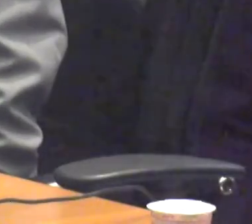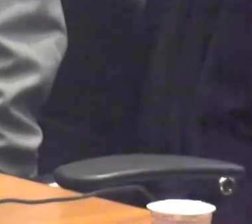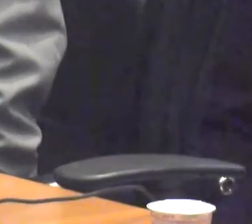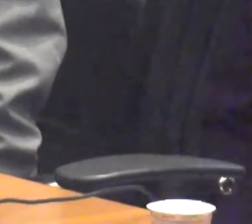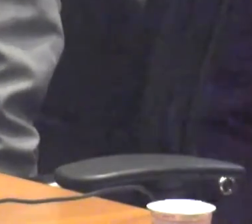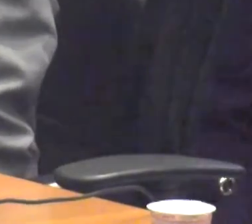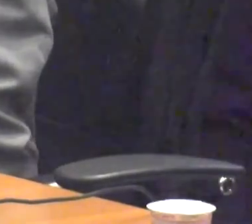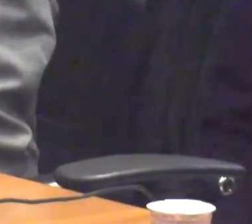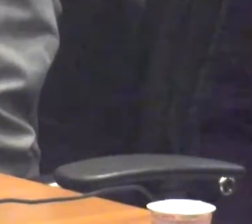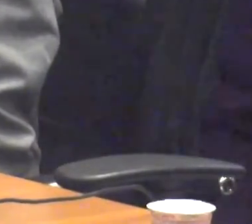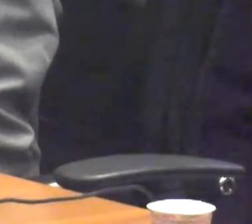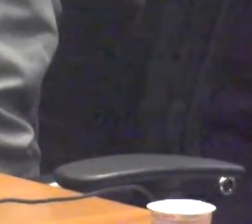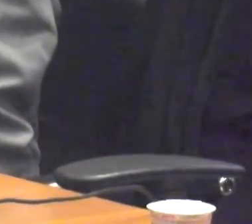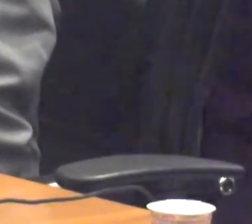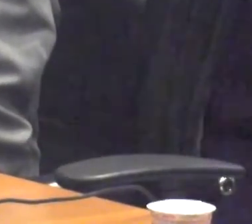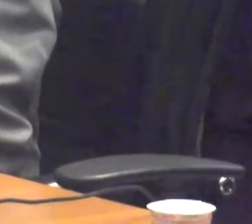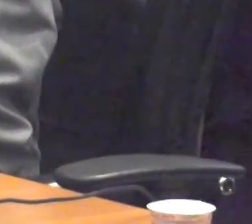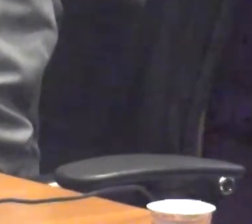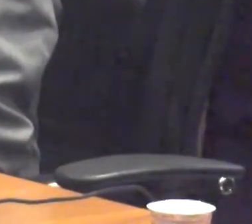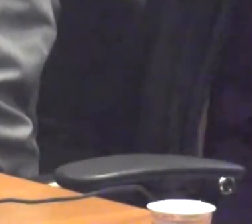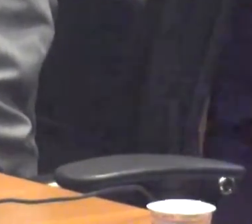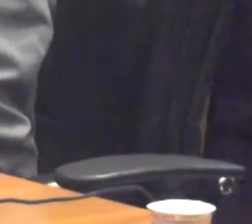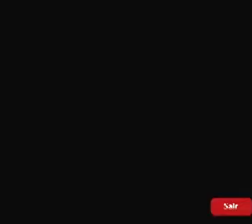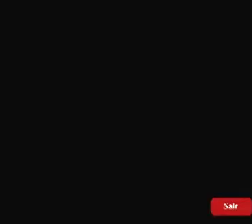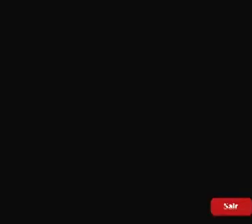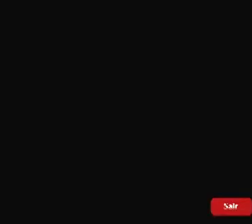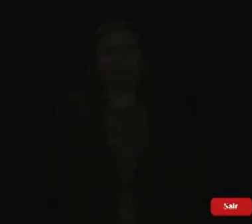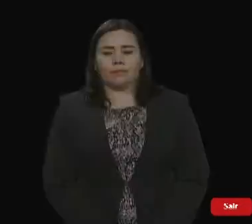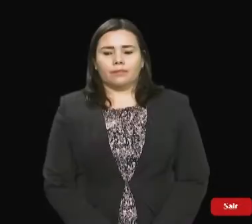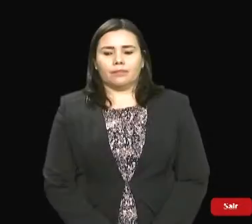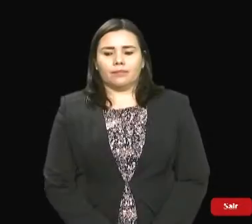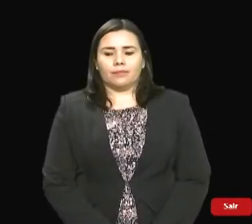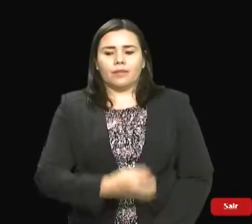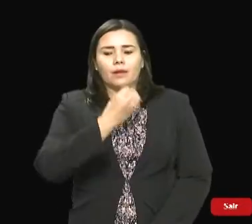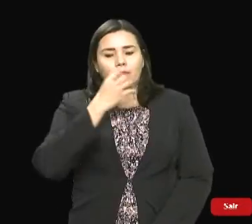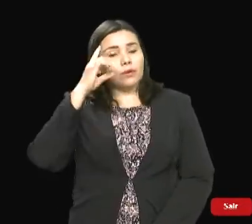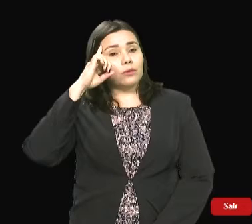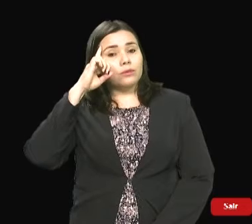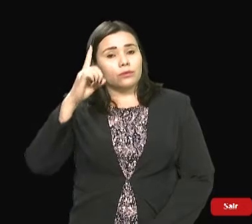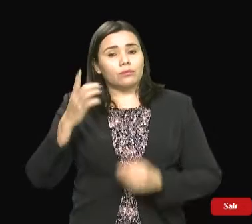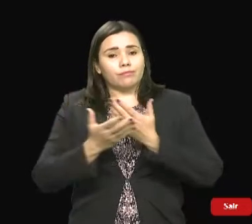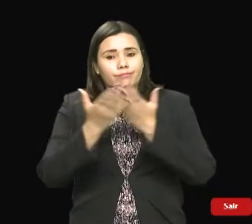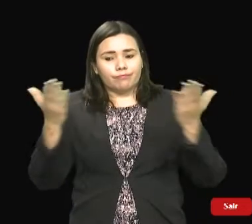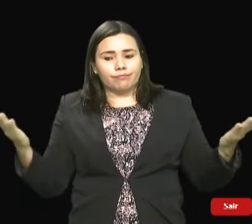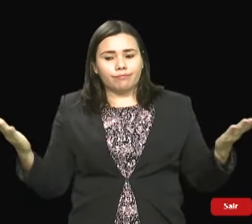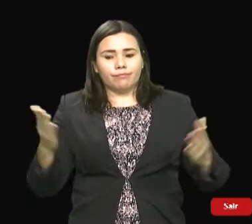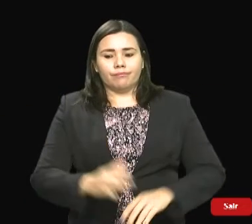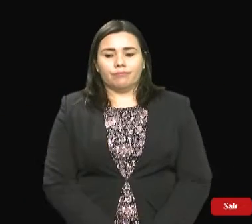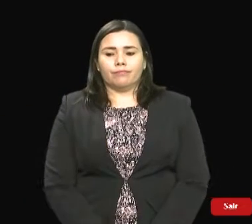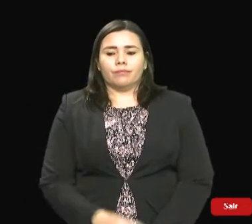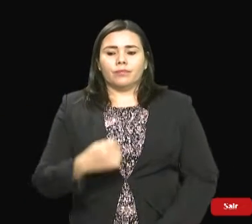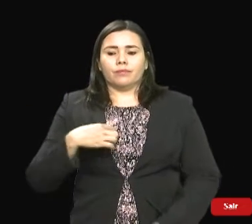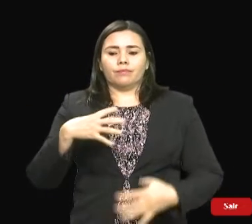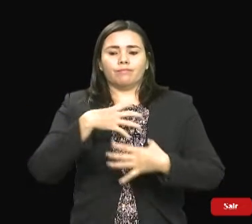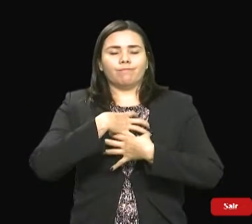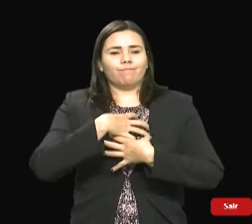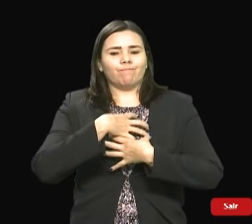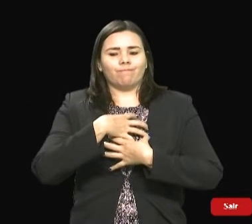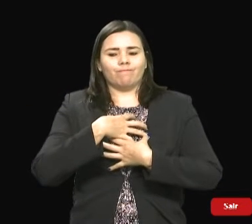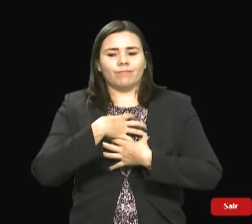Bom dia a todos, bom dia a todas. Para mim é uma satisfação poder participar dessa sessão hoje de maneira remota.